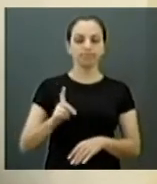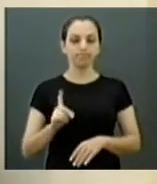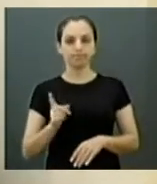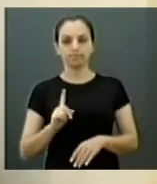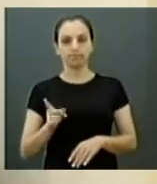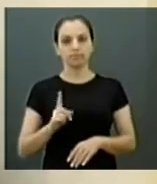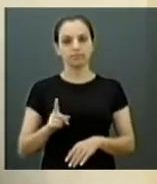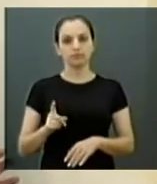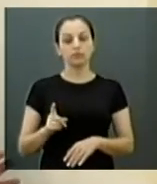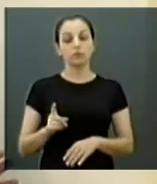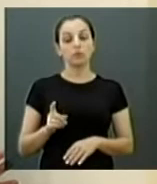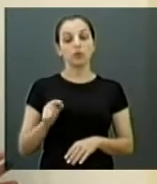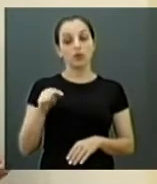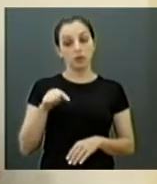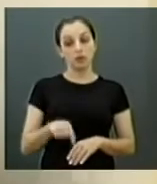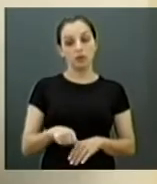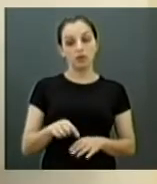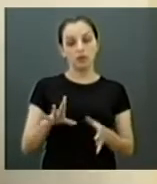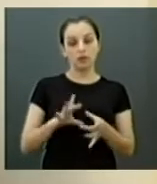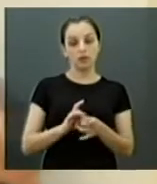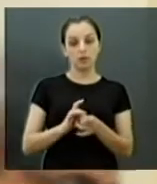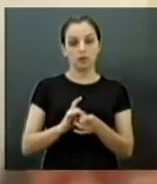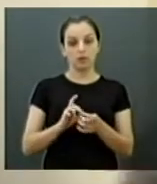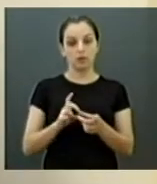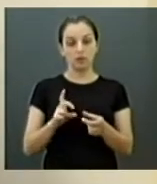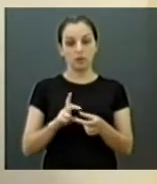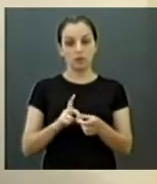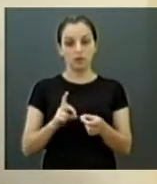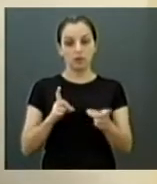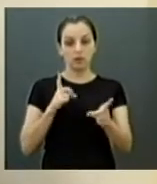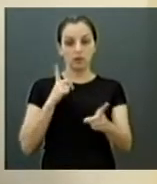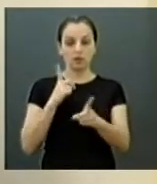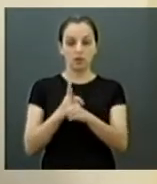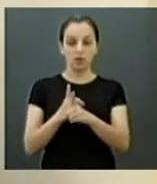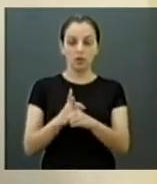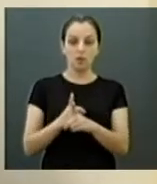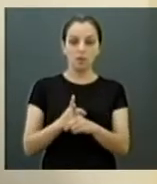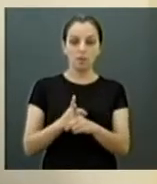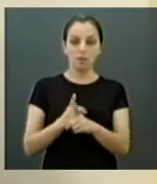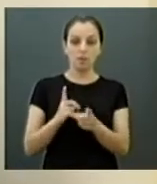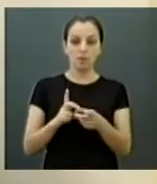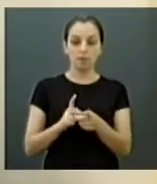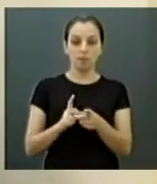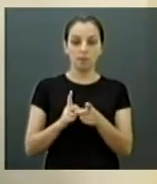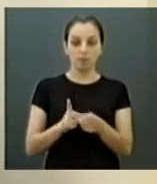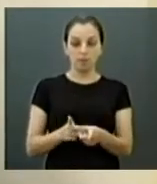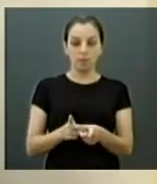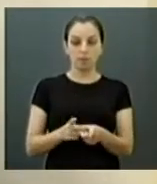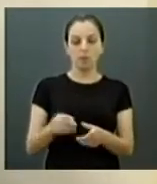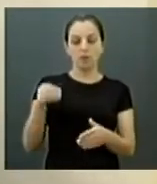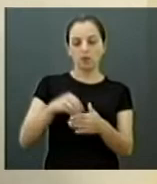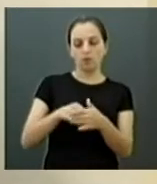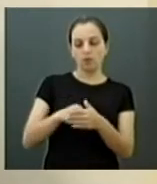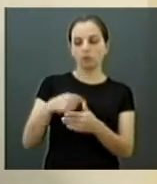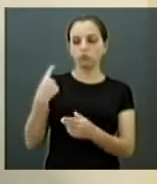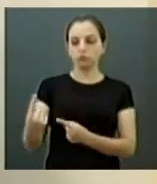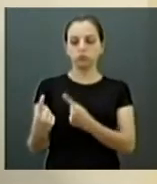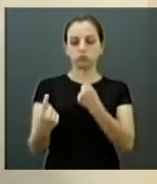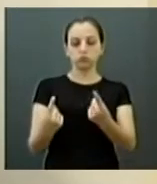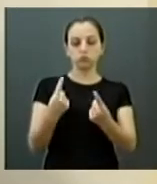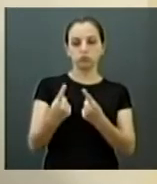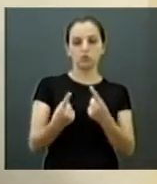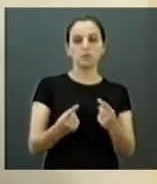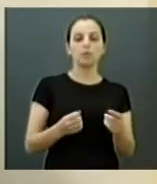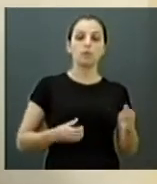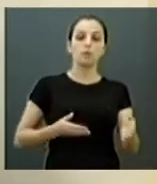Só que aqui é a democracia, é o voto um a um. Hoje, é fato que se aprovar hoje nove,